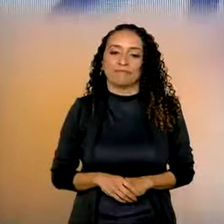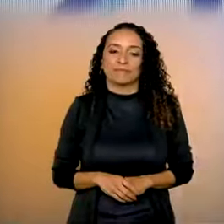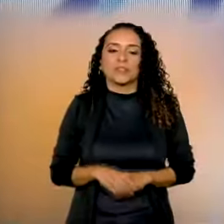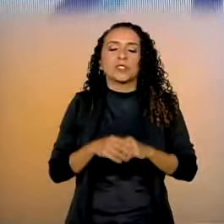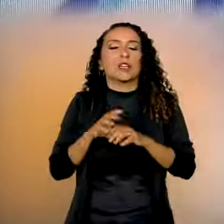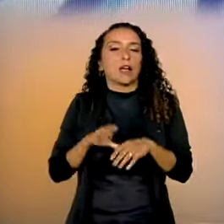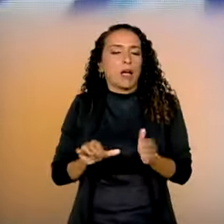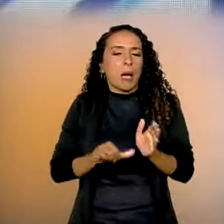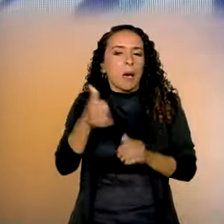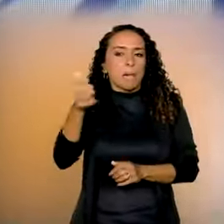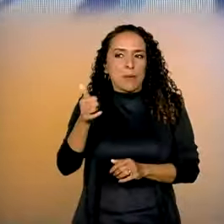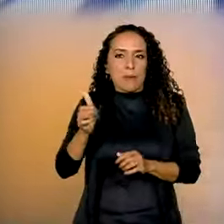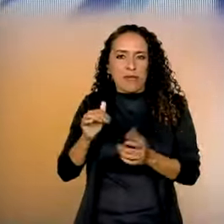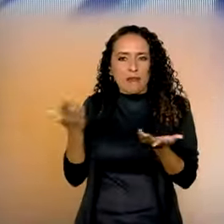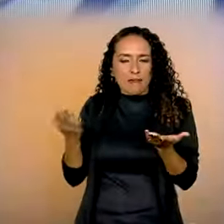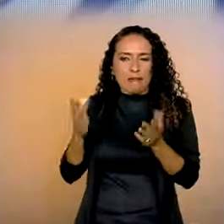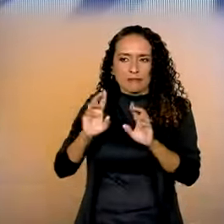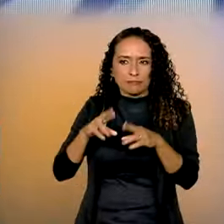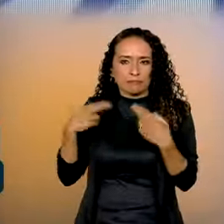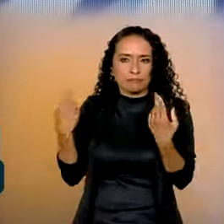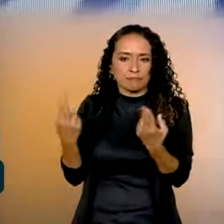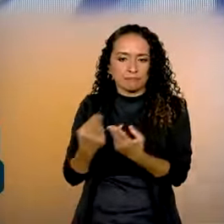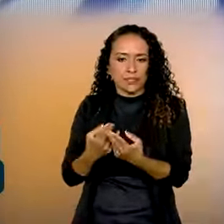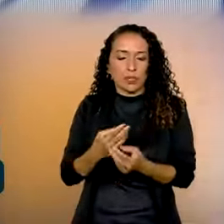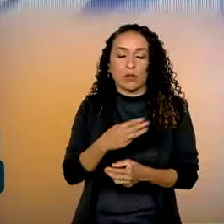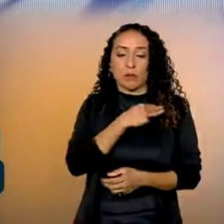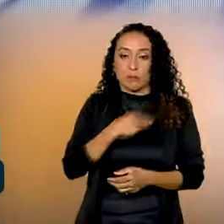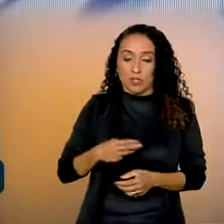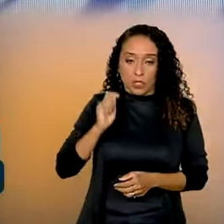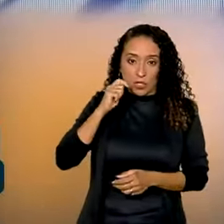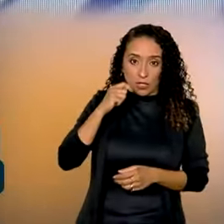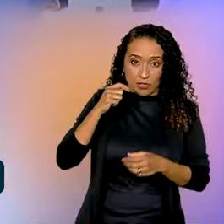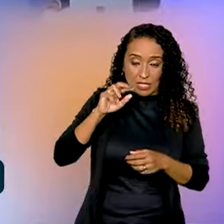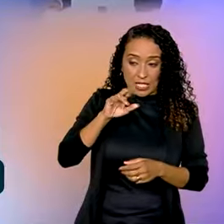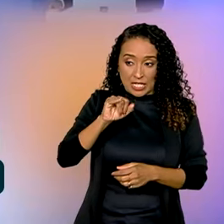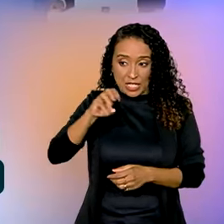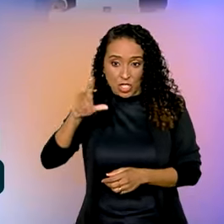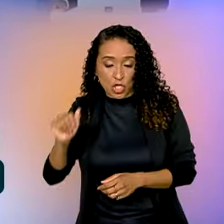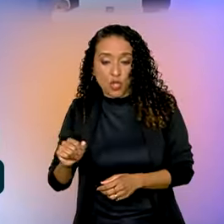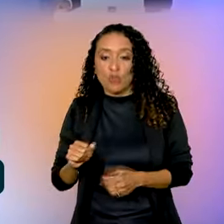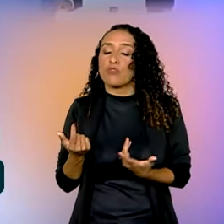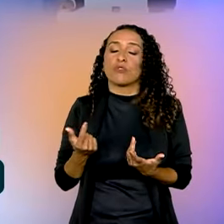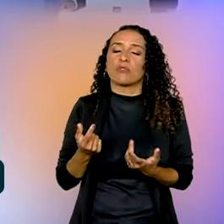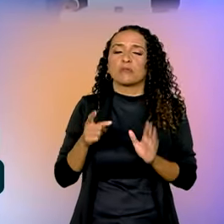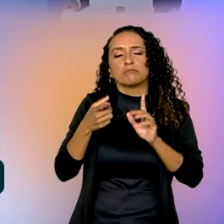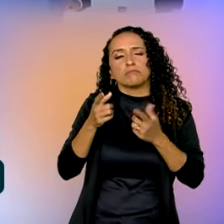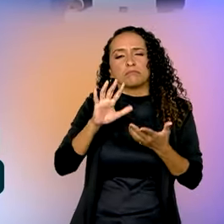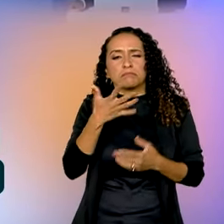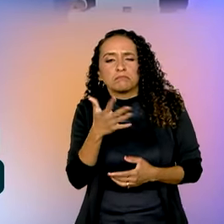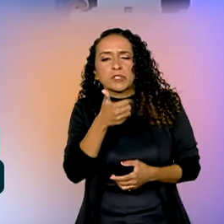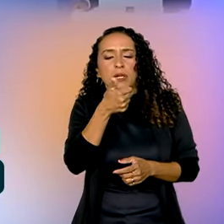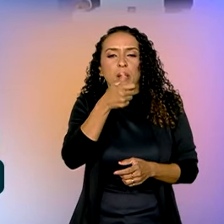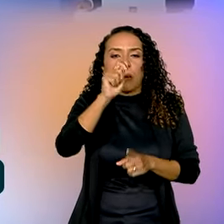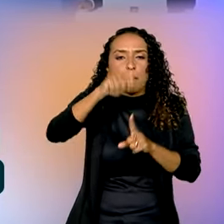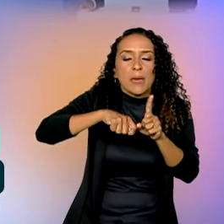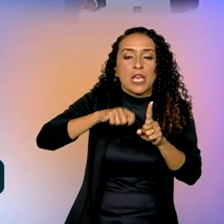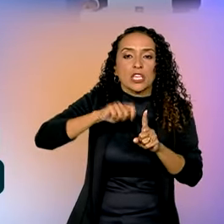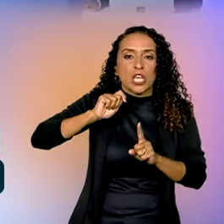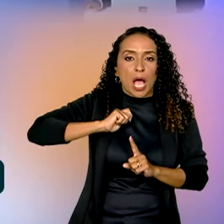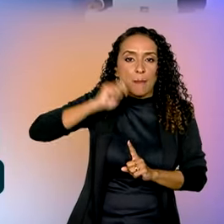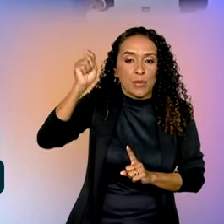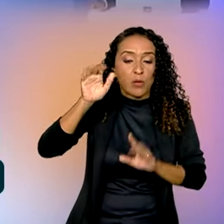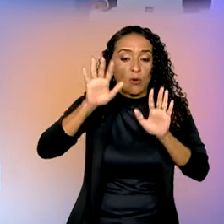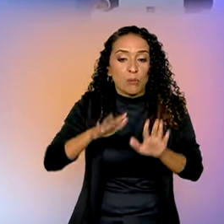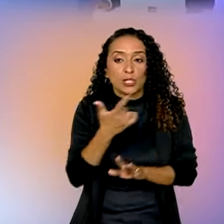A primeira rodada de concessões, segundo o ministro Silvio Costa Filho, está prevista para o próximo mês de abril. Mas